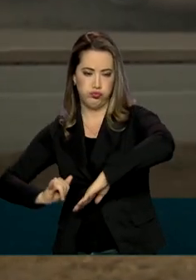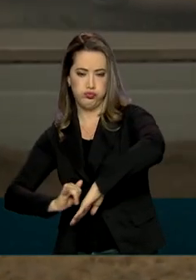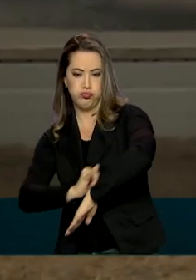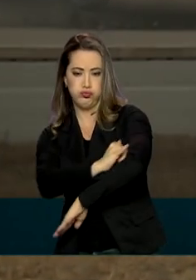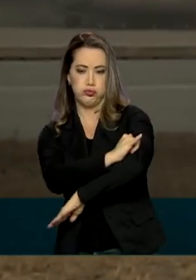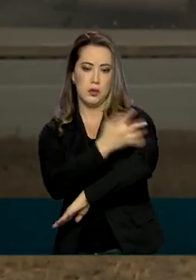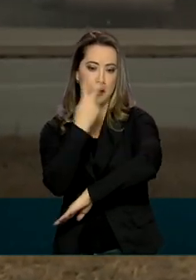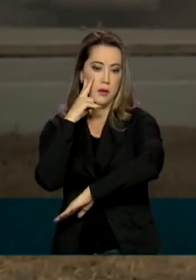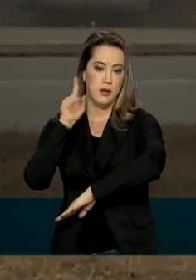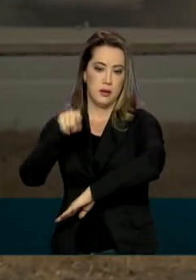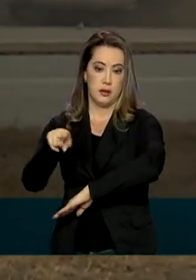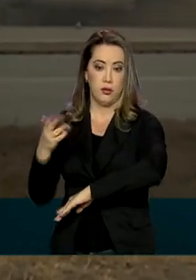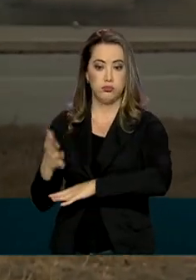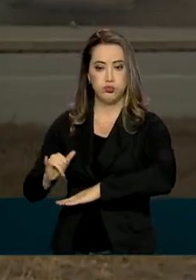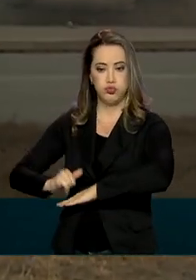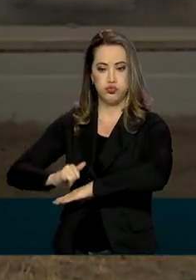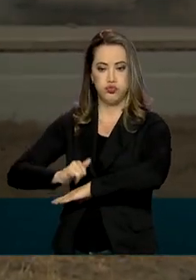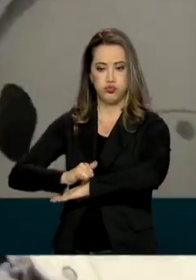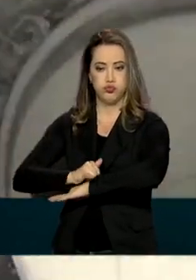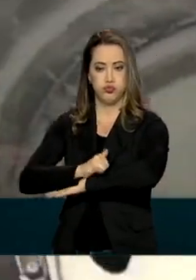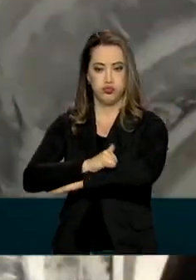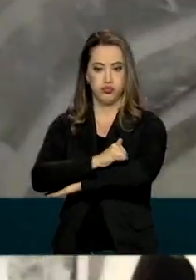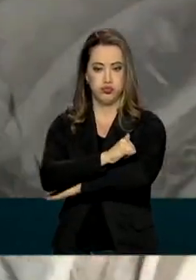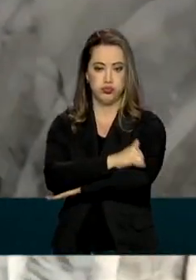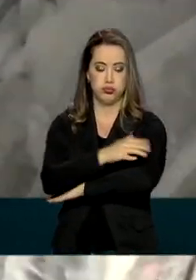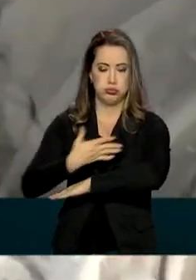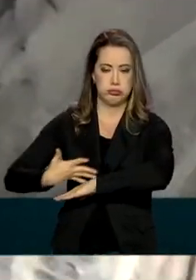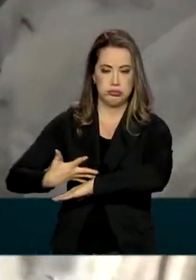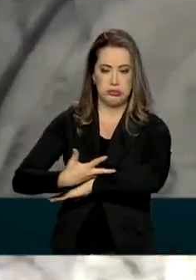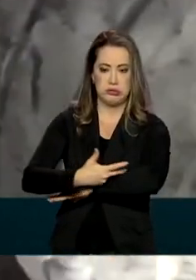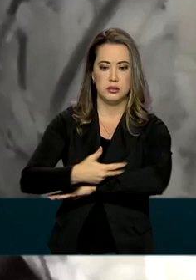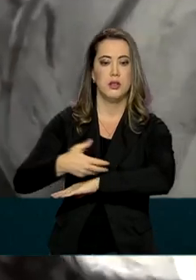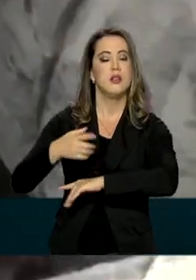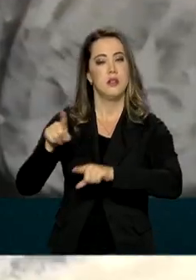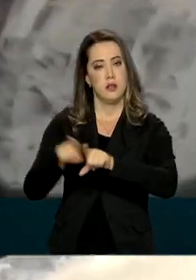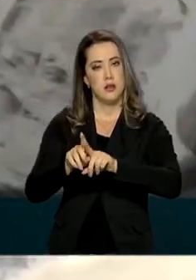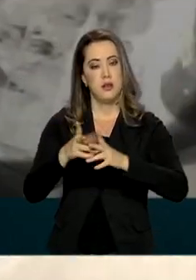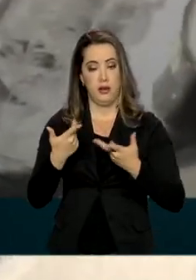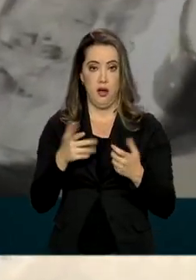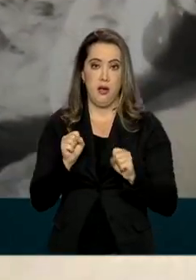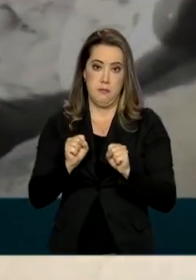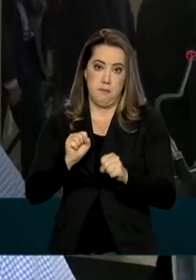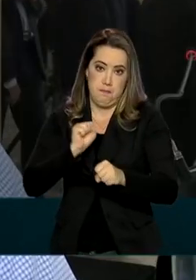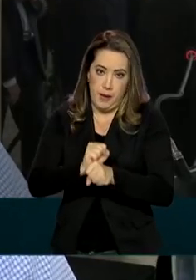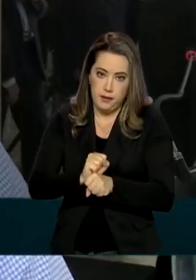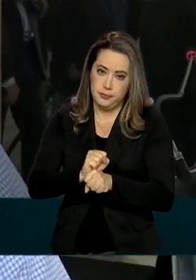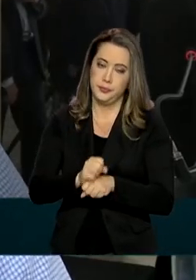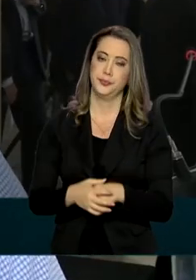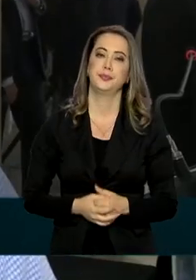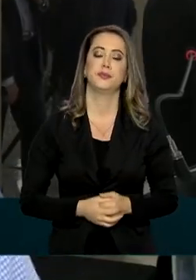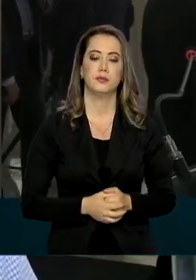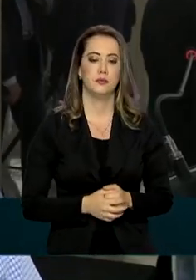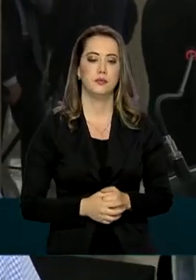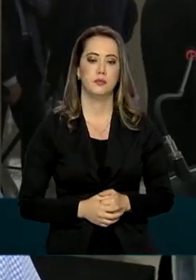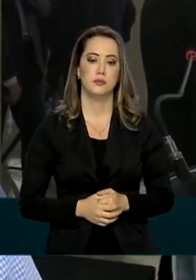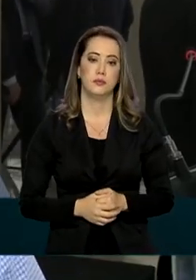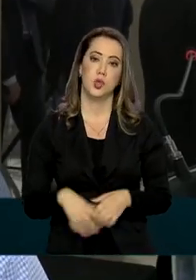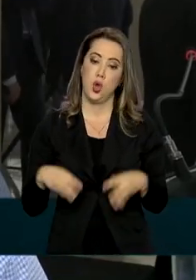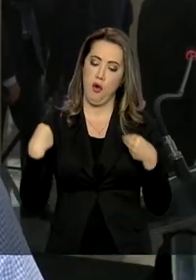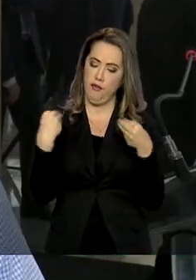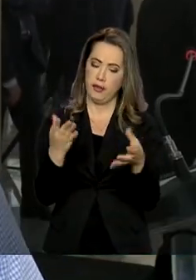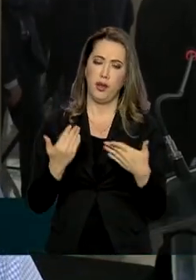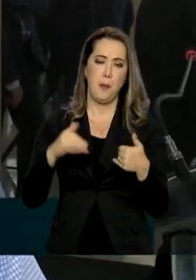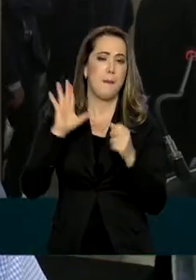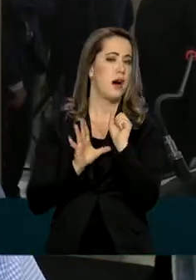areia. Aqui, o peso da aeronave rompe o concreto poroso, que força os pneus a pararem. É mais um degrau, estamos agregando